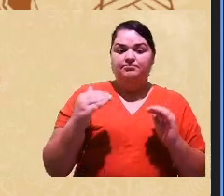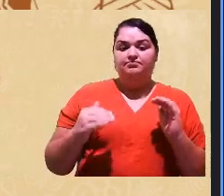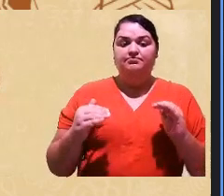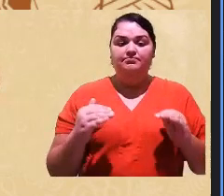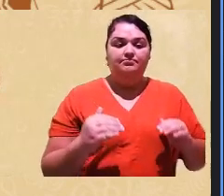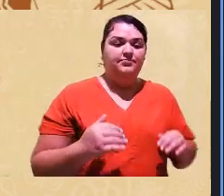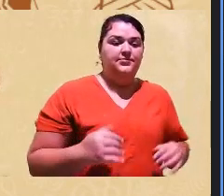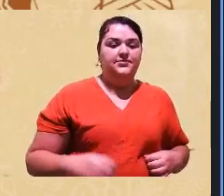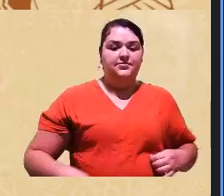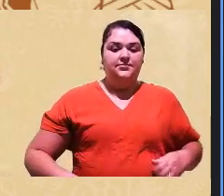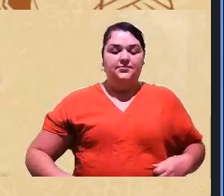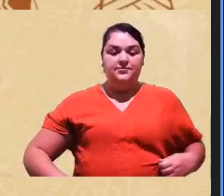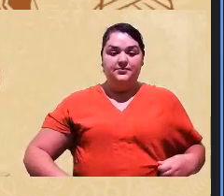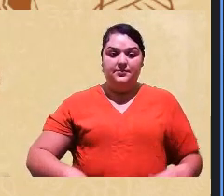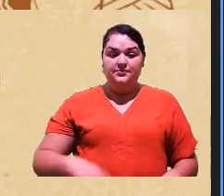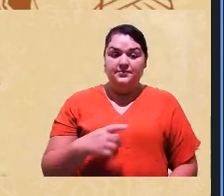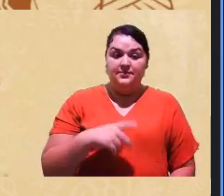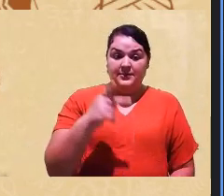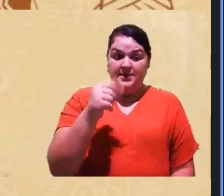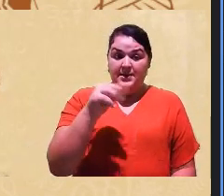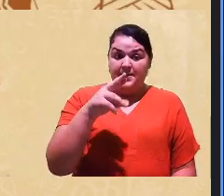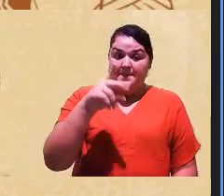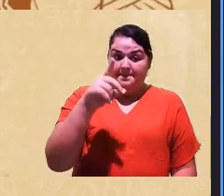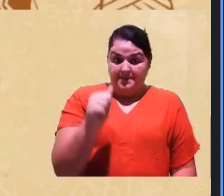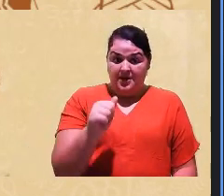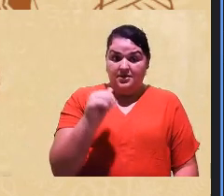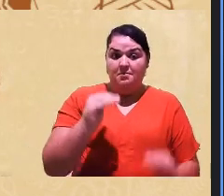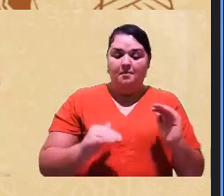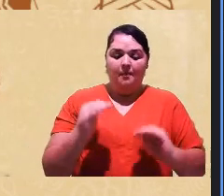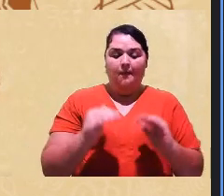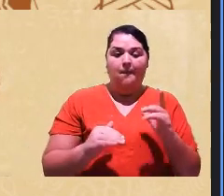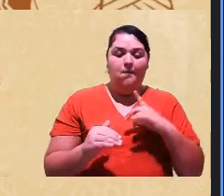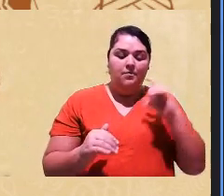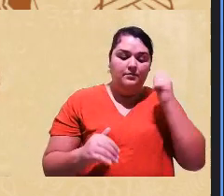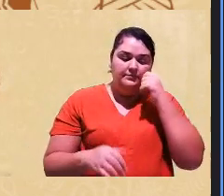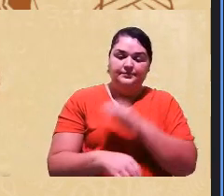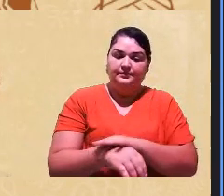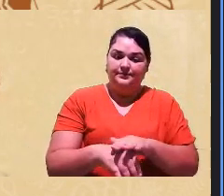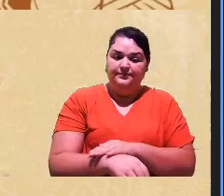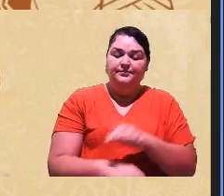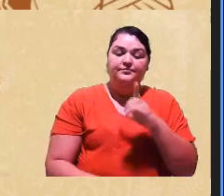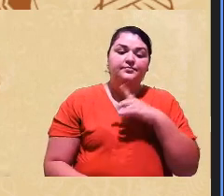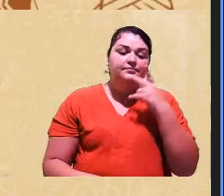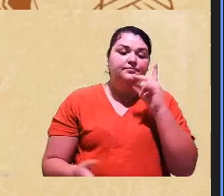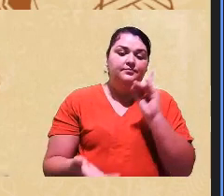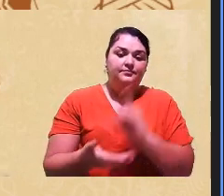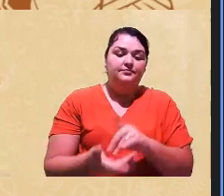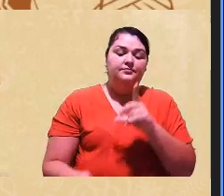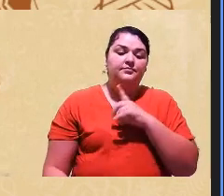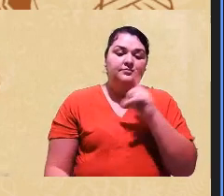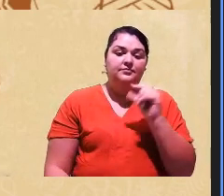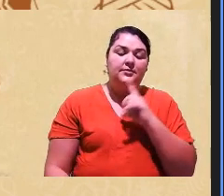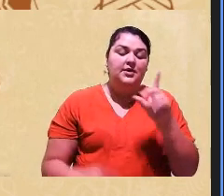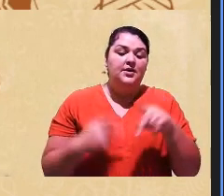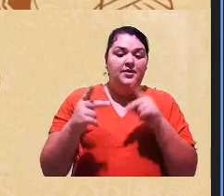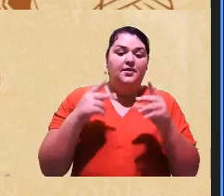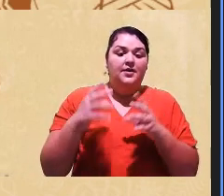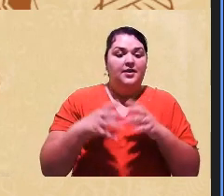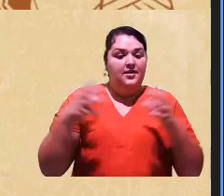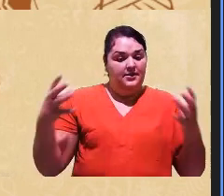e eu não falo assim dentro da população negra eu falo realmente a gente tem uma população grande parda